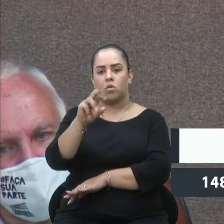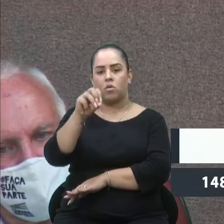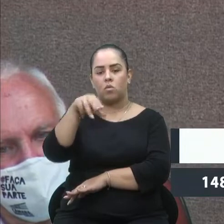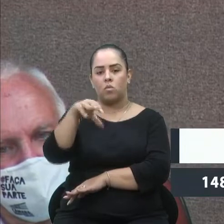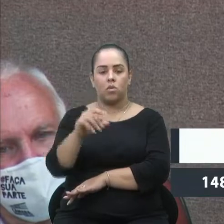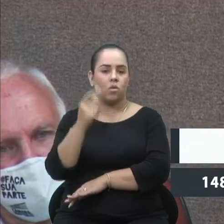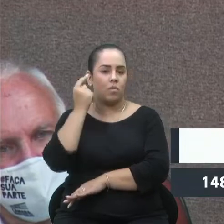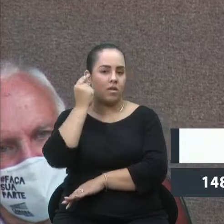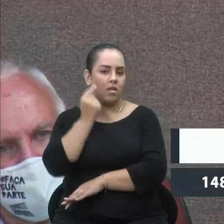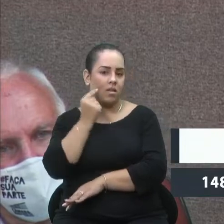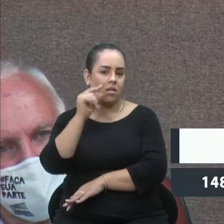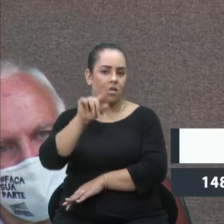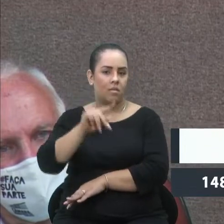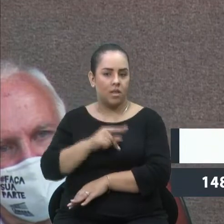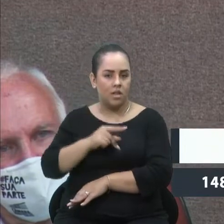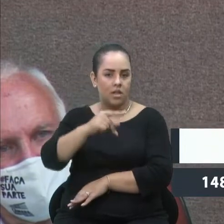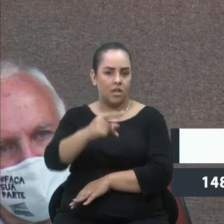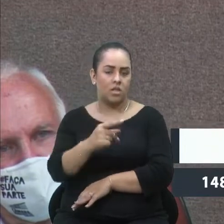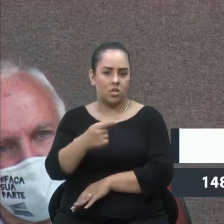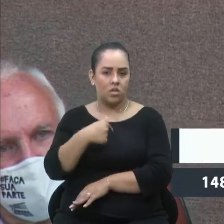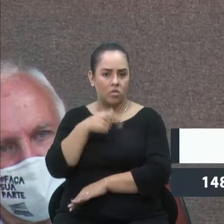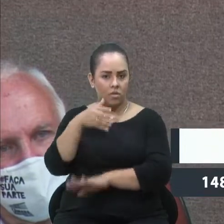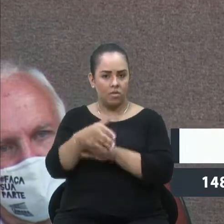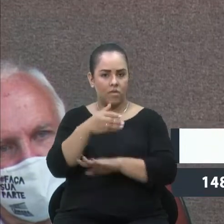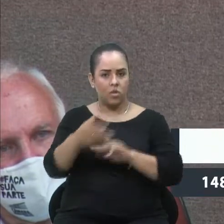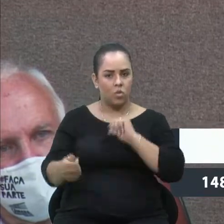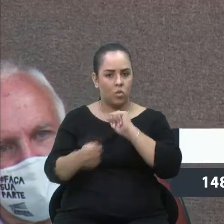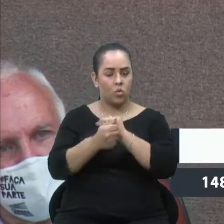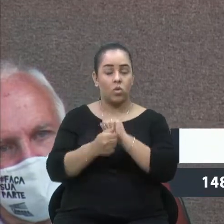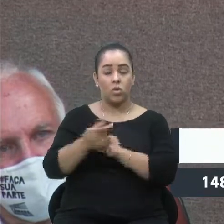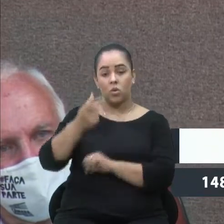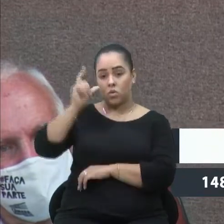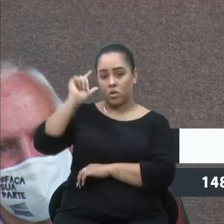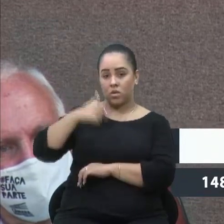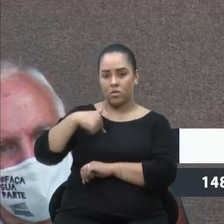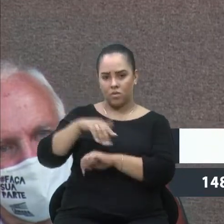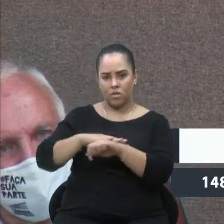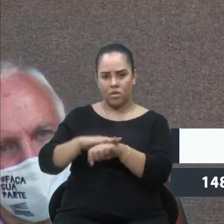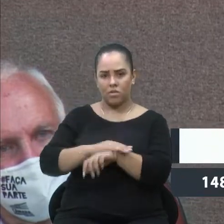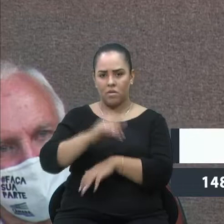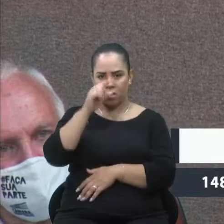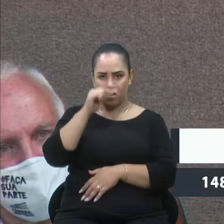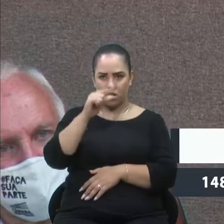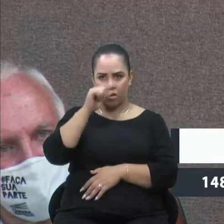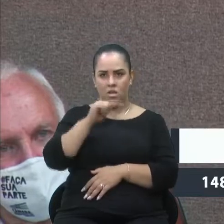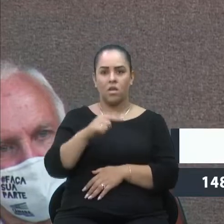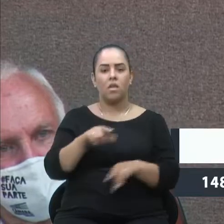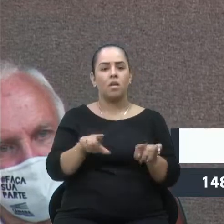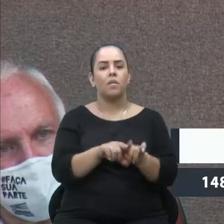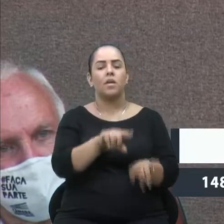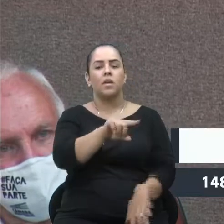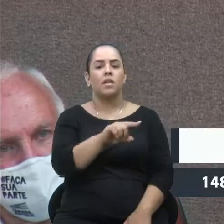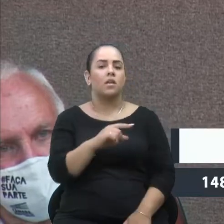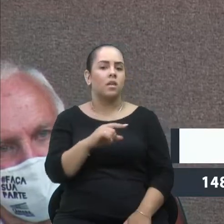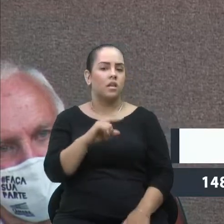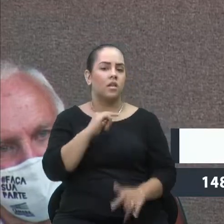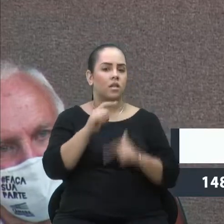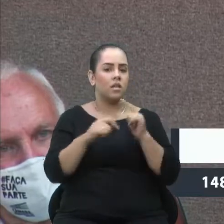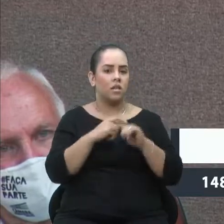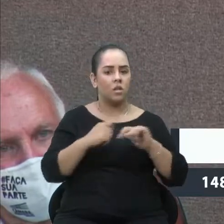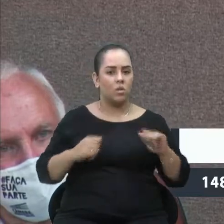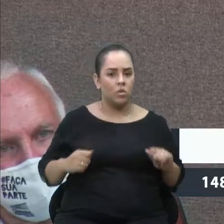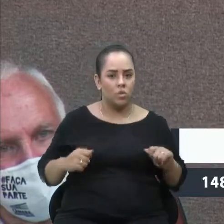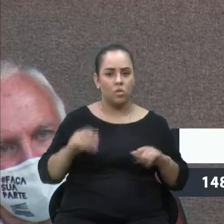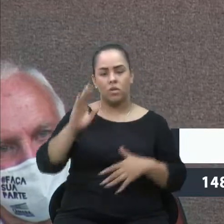fazia parte. E que ontem mesmo, conversando com o vereador Sandro Fantinel, vereador Daneluz, vereador